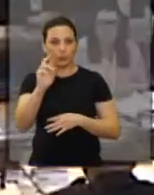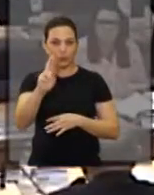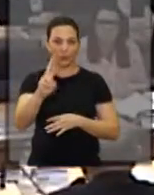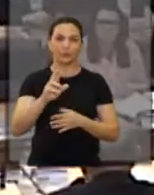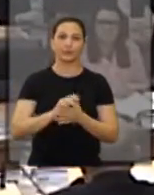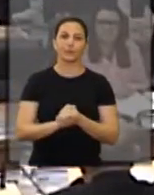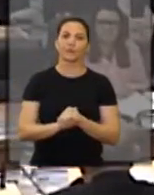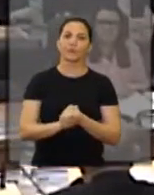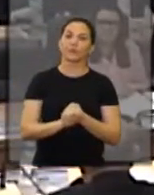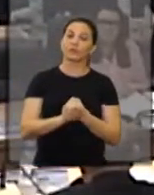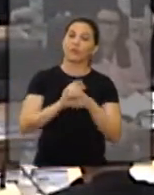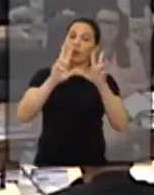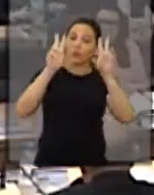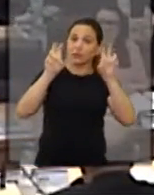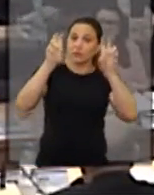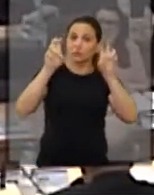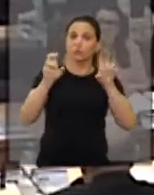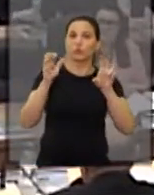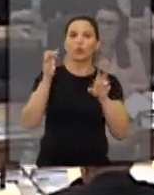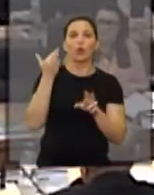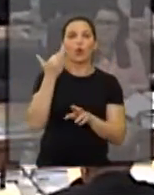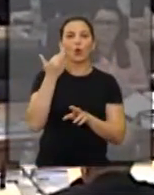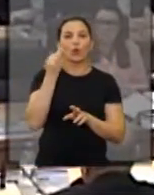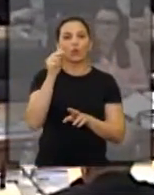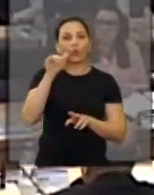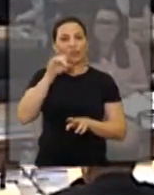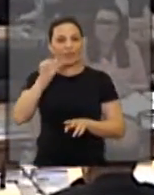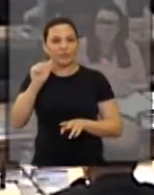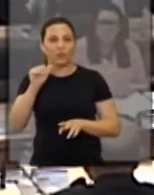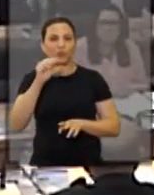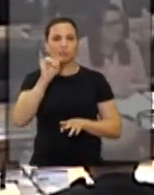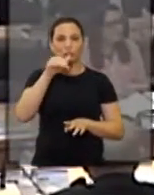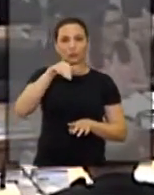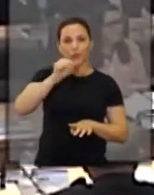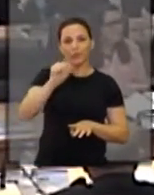E vai falar sobre a Fundação Idioma Surdo.